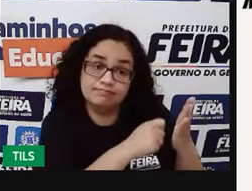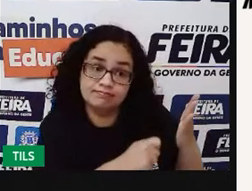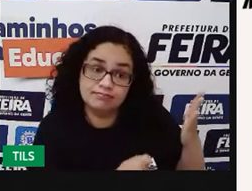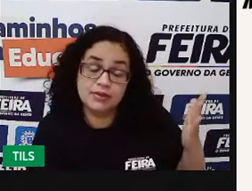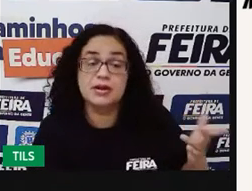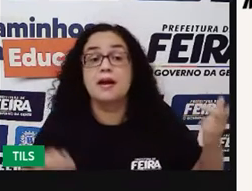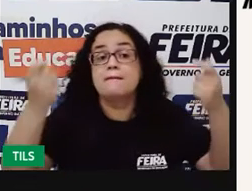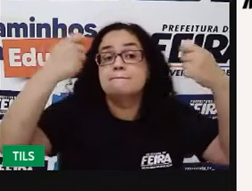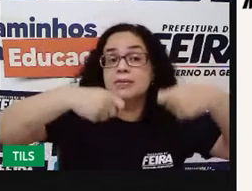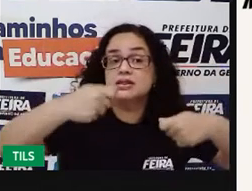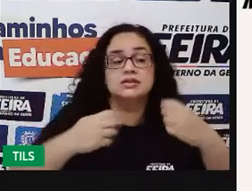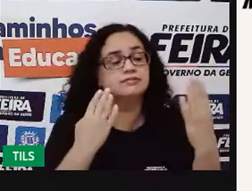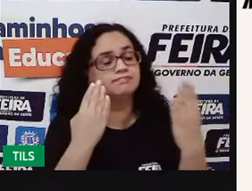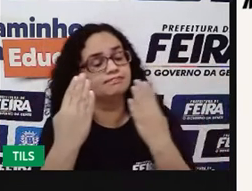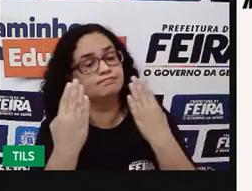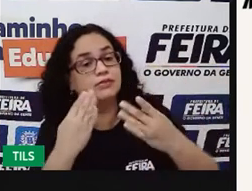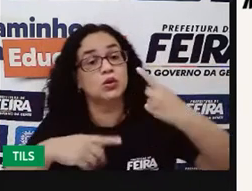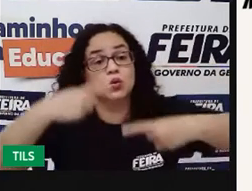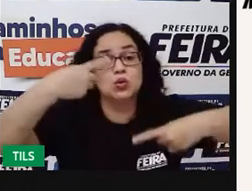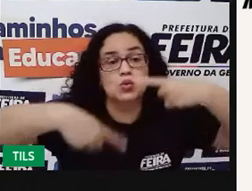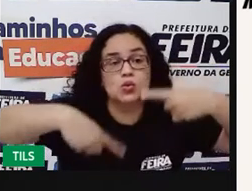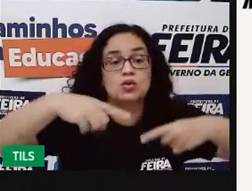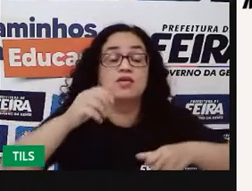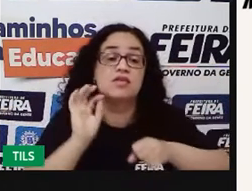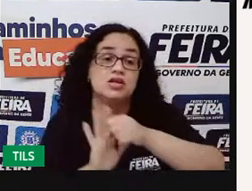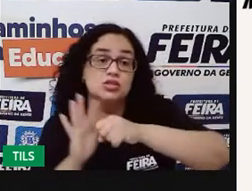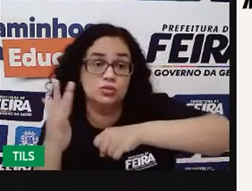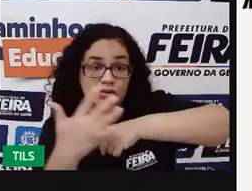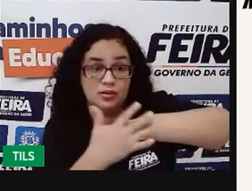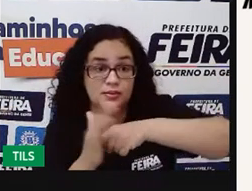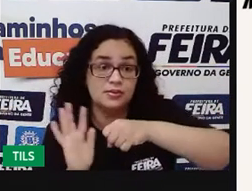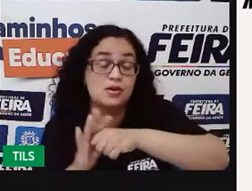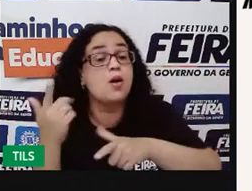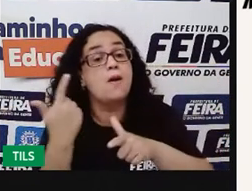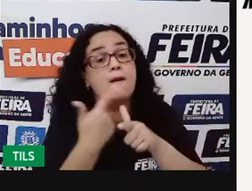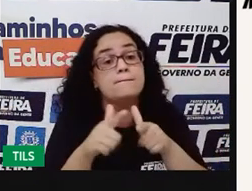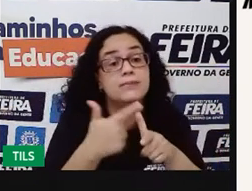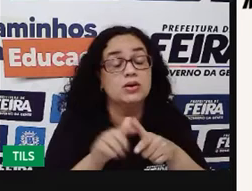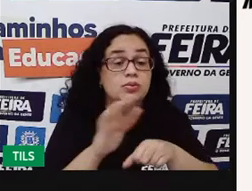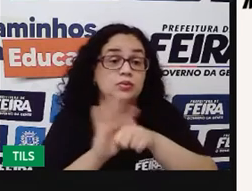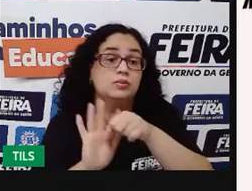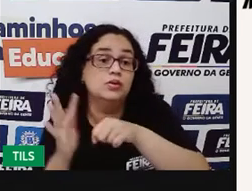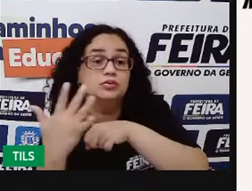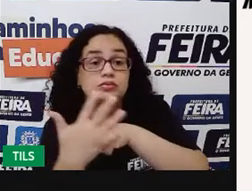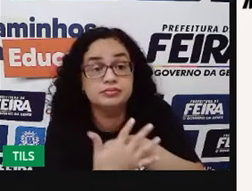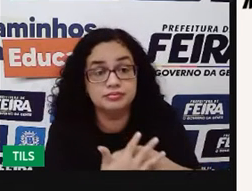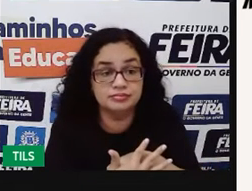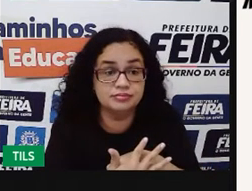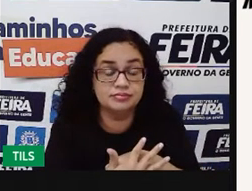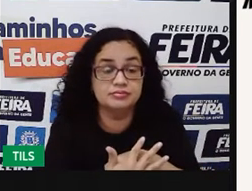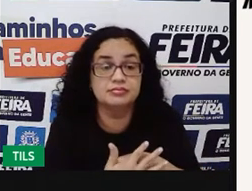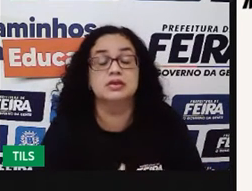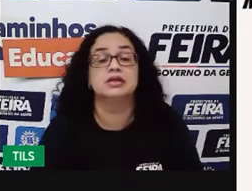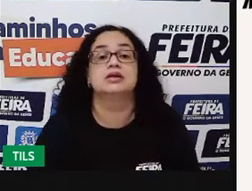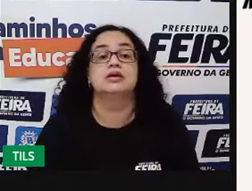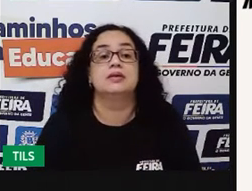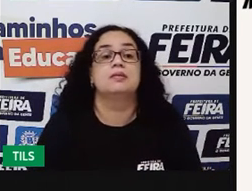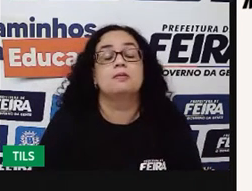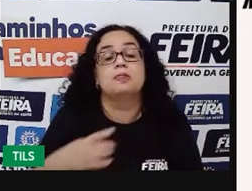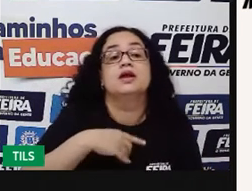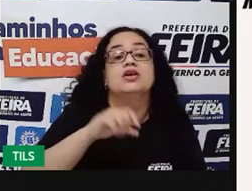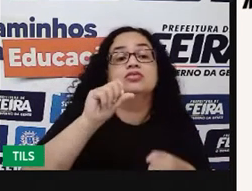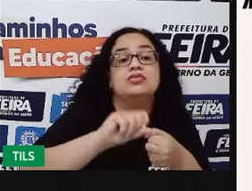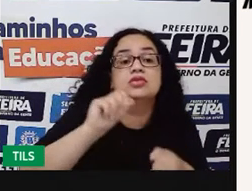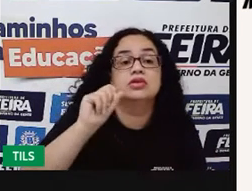precisa discutir, pensar sobre a pandemia, o problema da pandemia de Covid-19. E aí, então, é